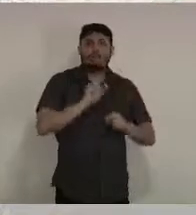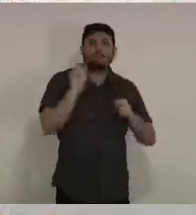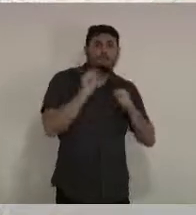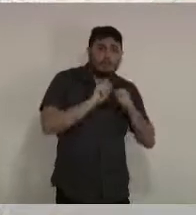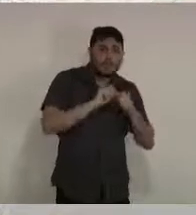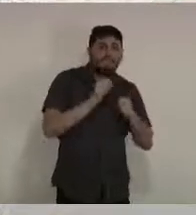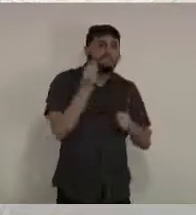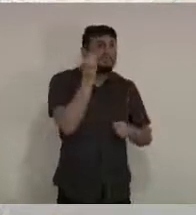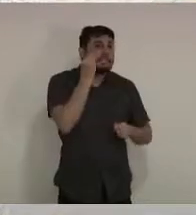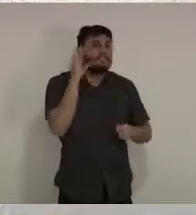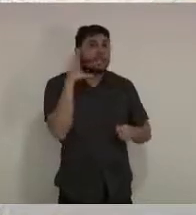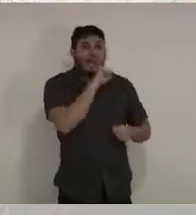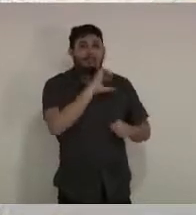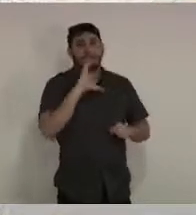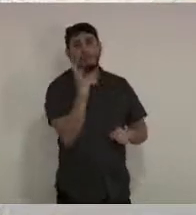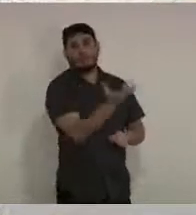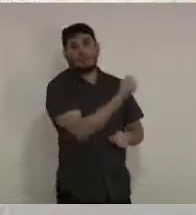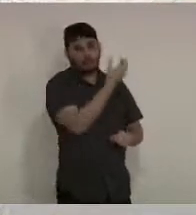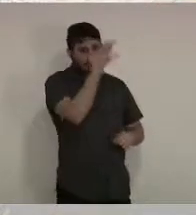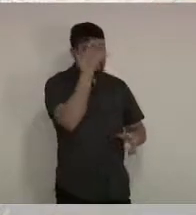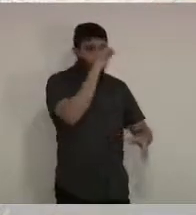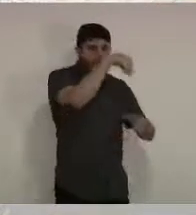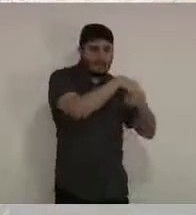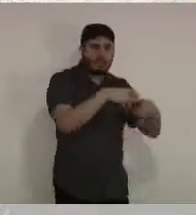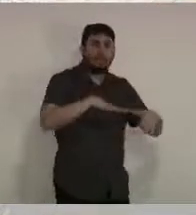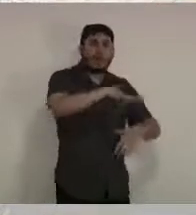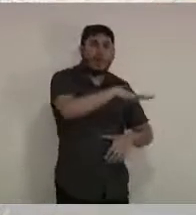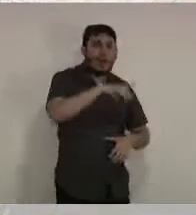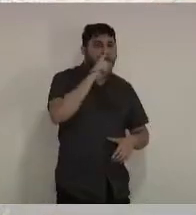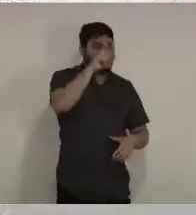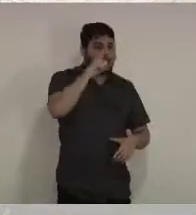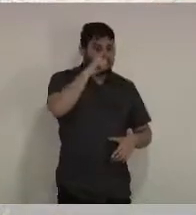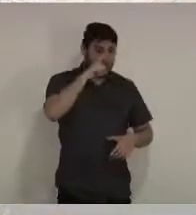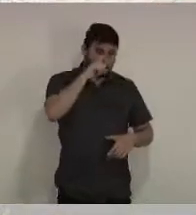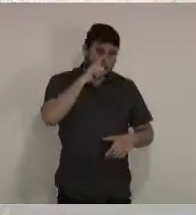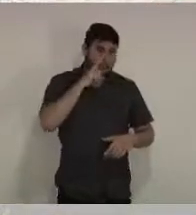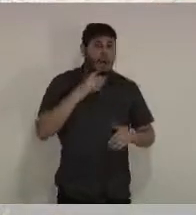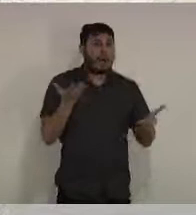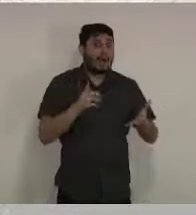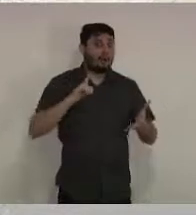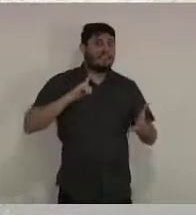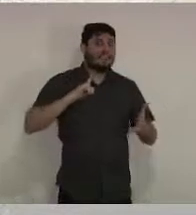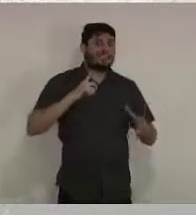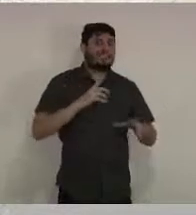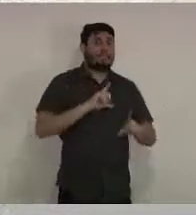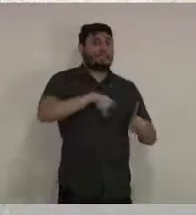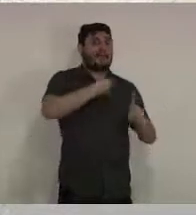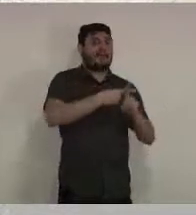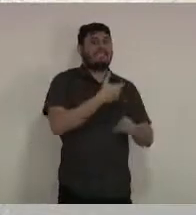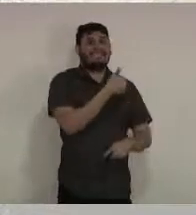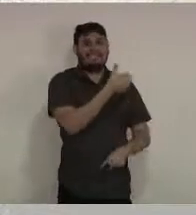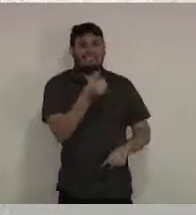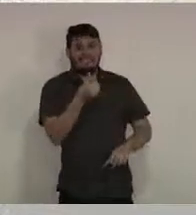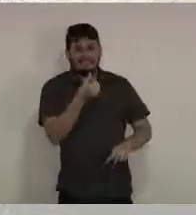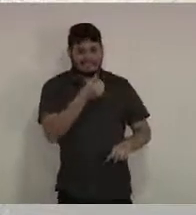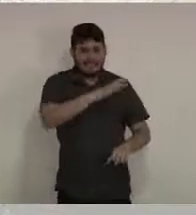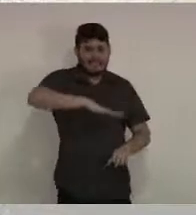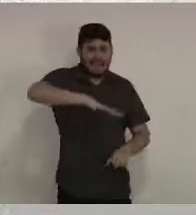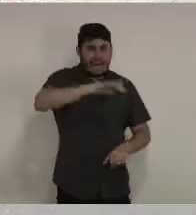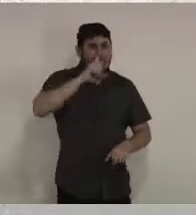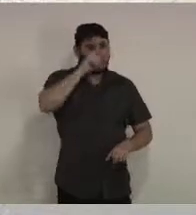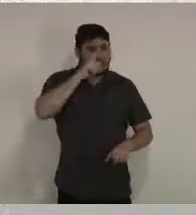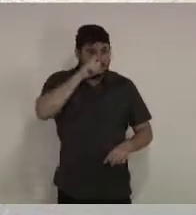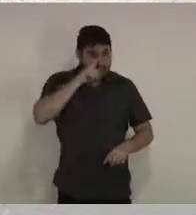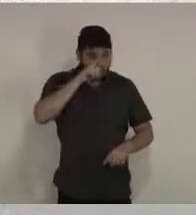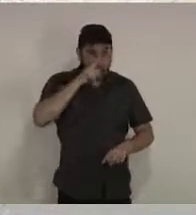estratégia de testagem, nós hoje já estamos com 16 áreas de risco. Essas áreas de risco poderiam ser totalmente subnotificadas.